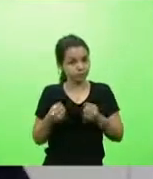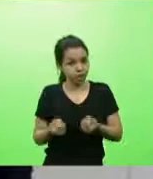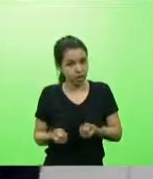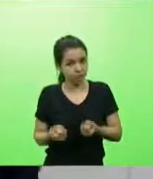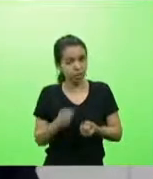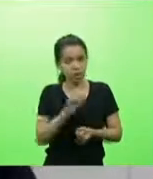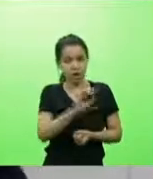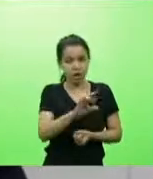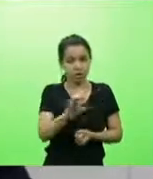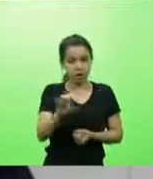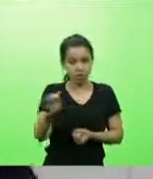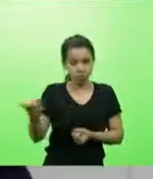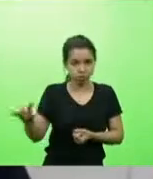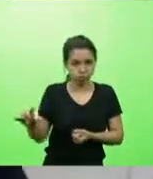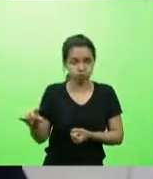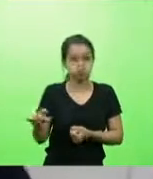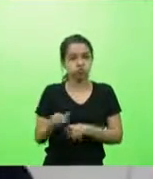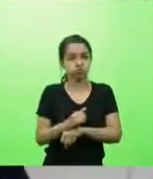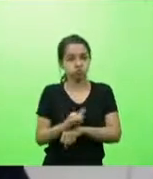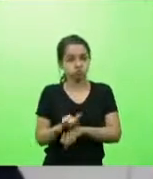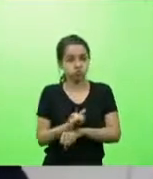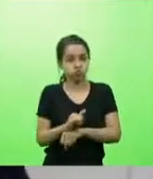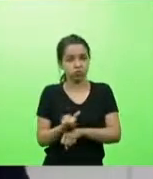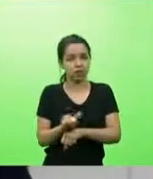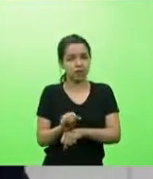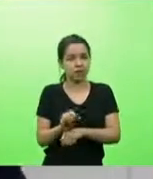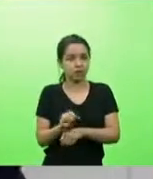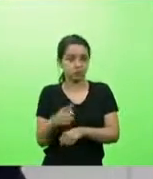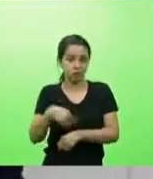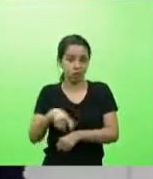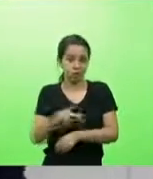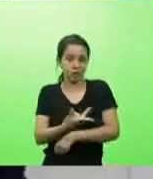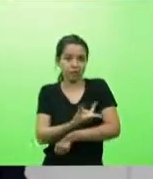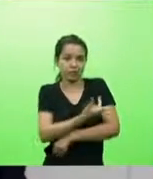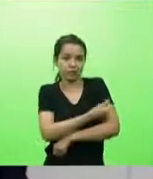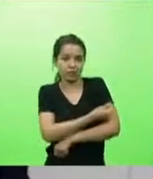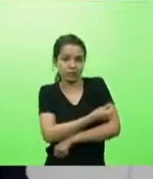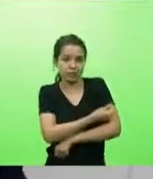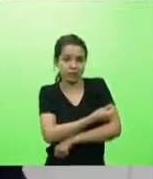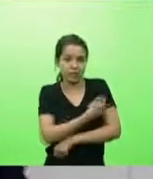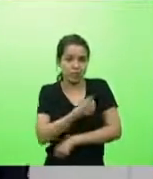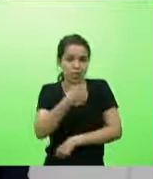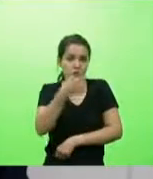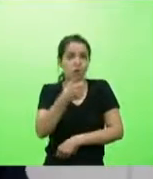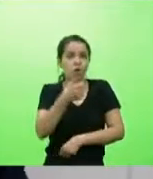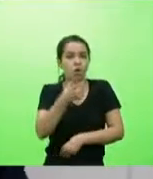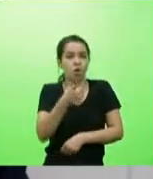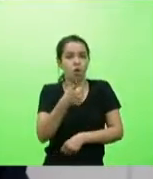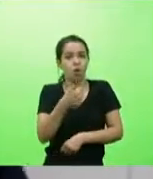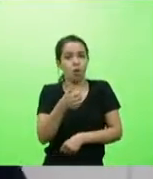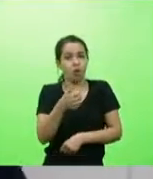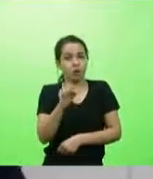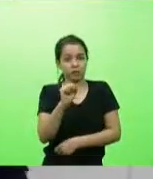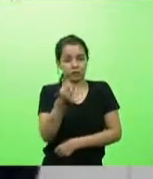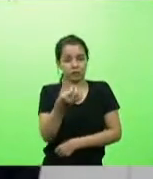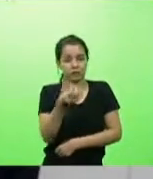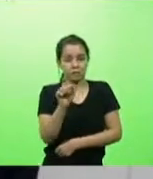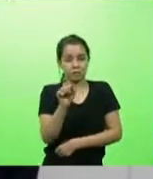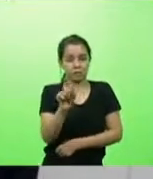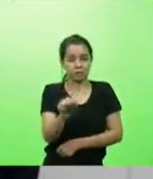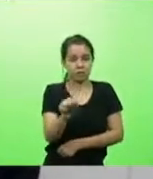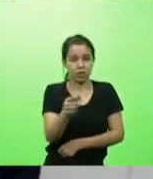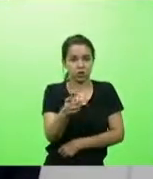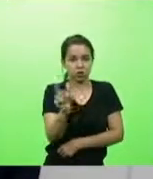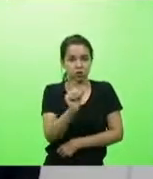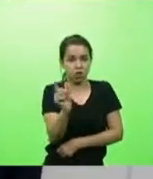vacina, que era o ideal. Chegaram 86 mil doses hoje em Santa Catarina. Isso